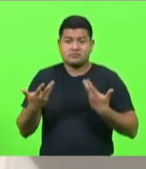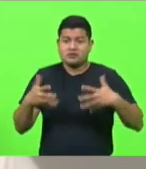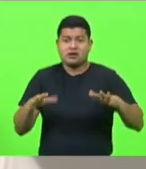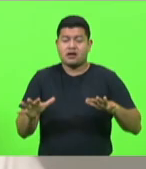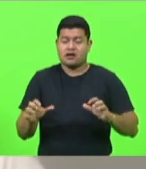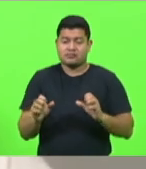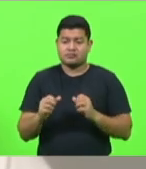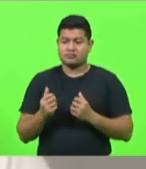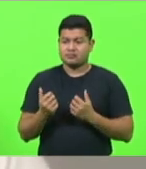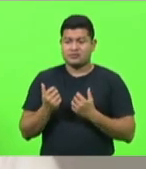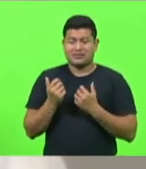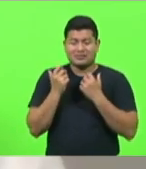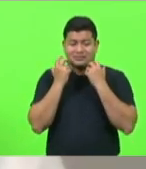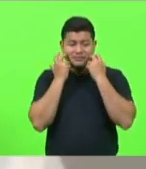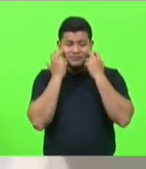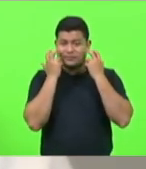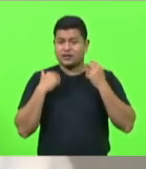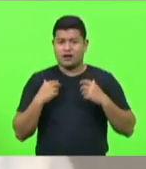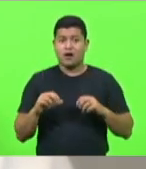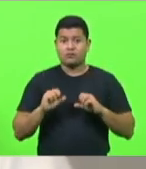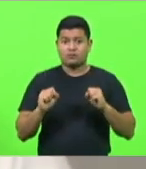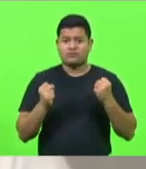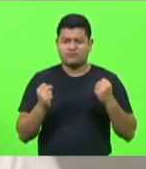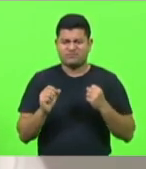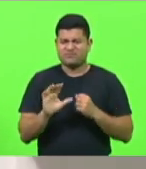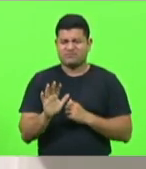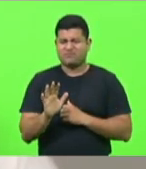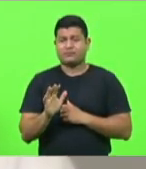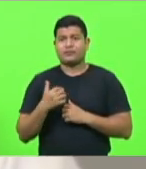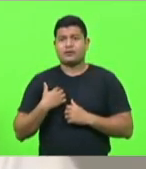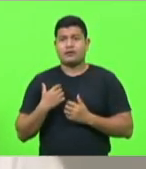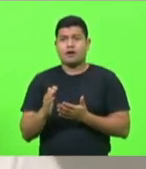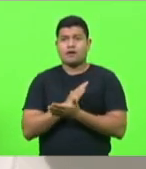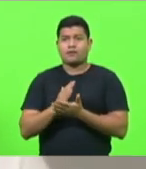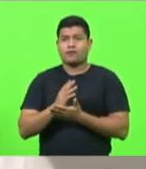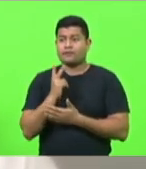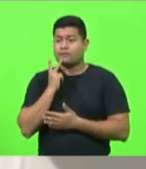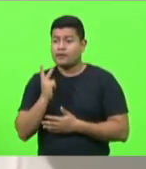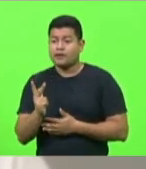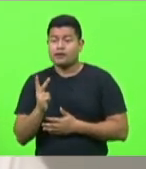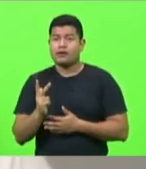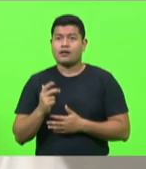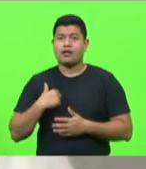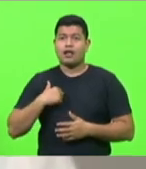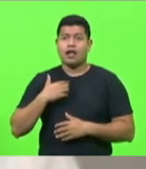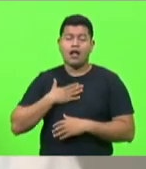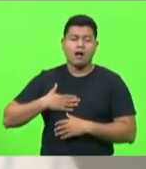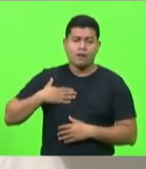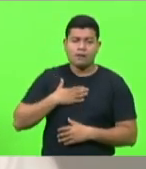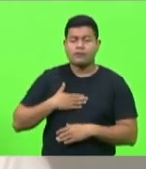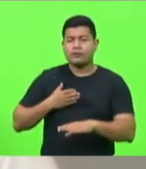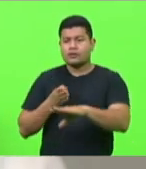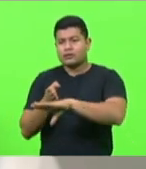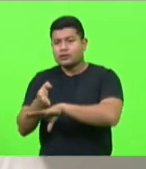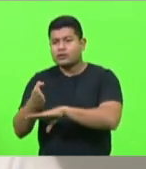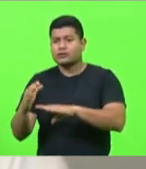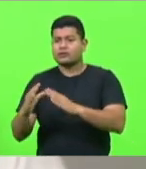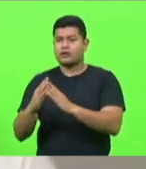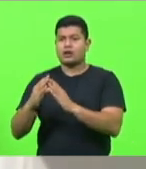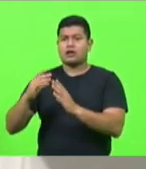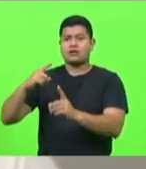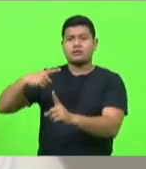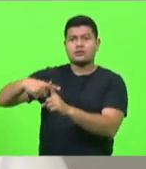não podemos. Eu vejo pessoas falando baixinho, senhoras. Eu gostaria de ir ao culto, à missa,